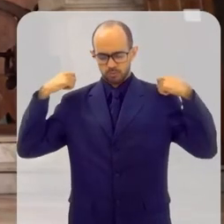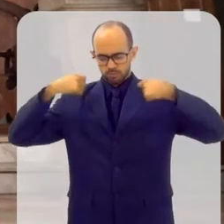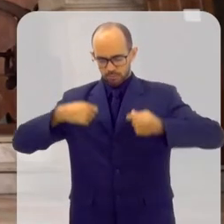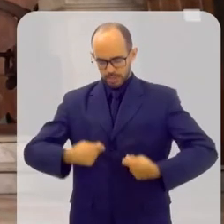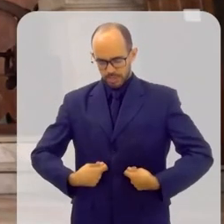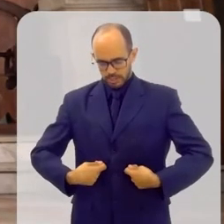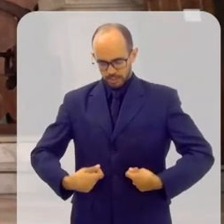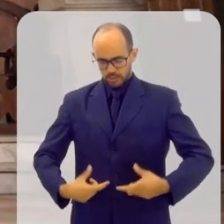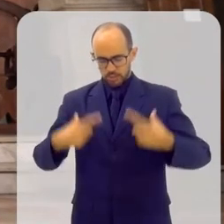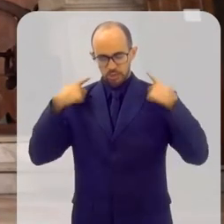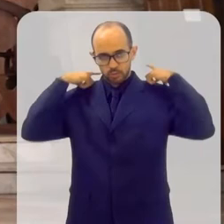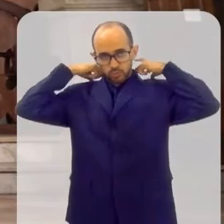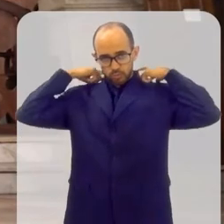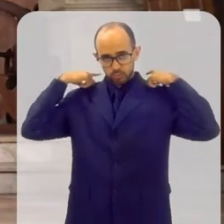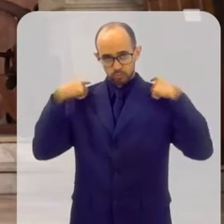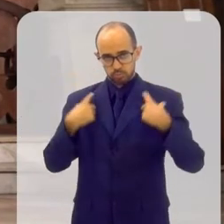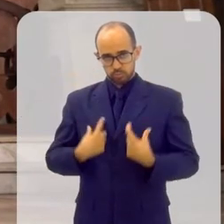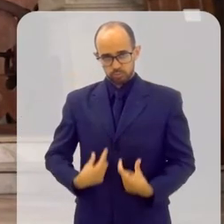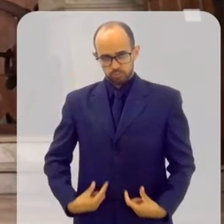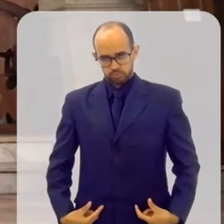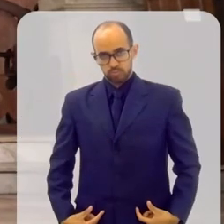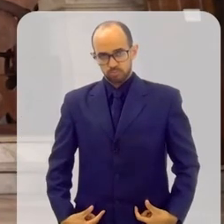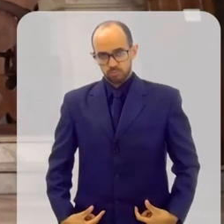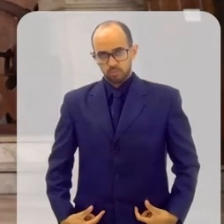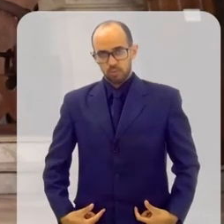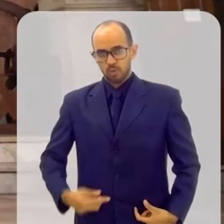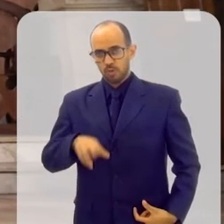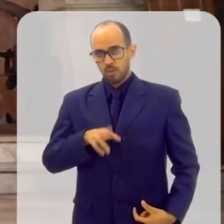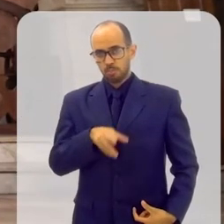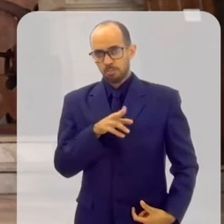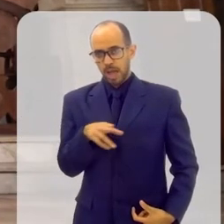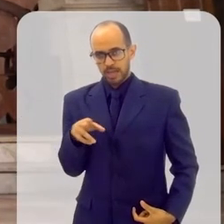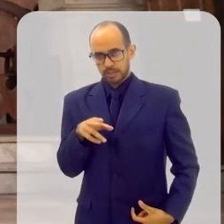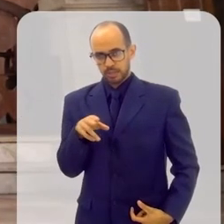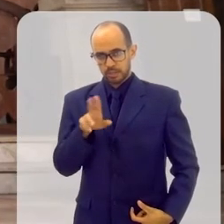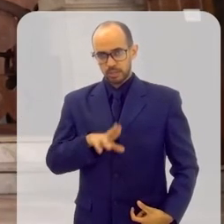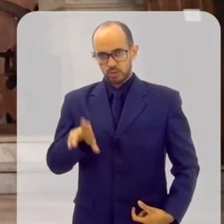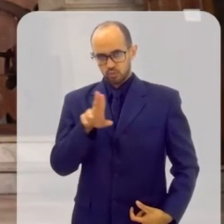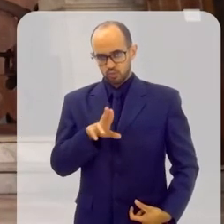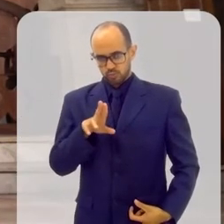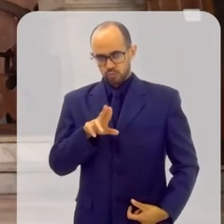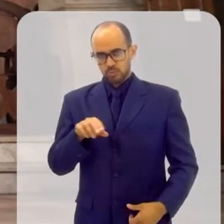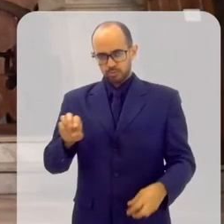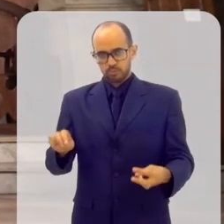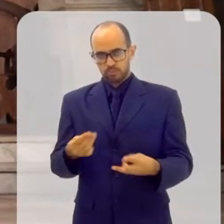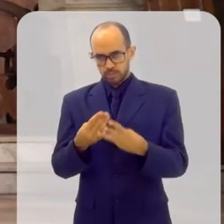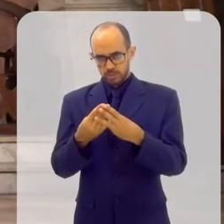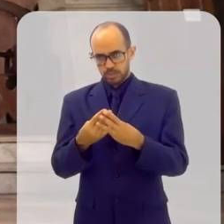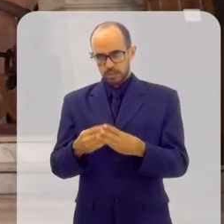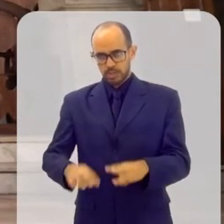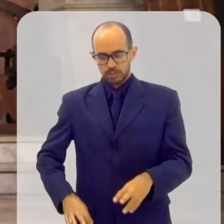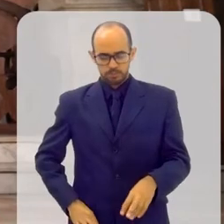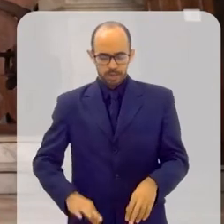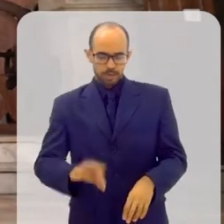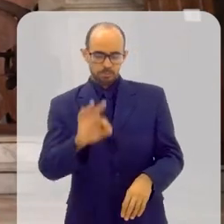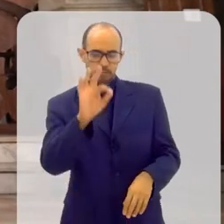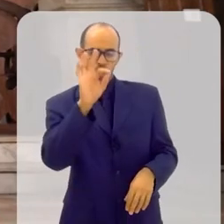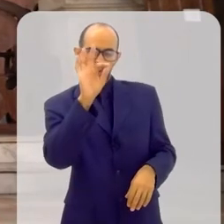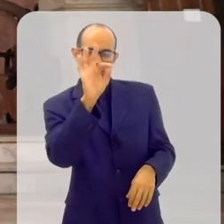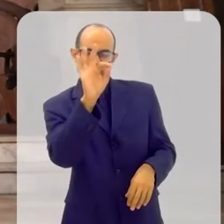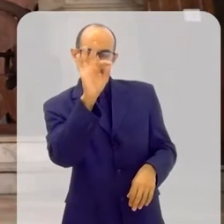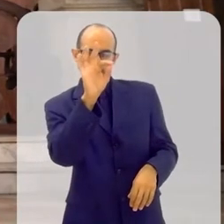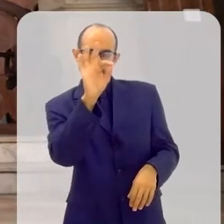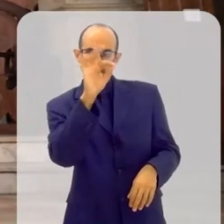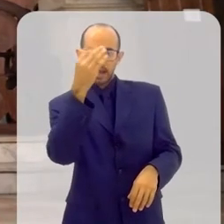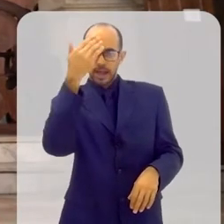tecido que fica pendente em volta do pescoço do padre e que ele usa para celebrar a missa. Então, ele coloca a ponta da